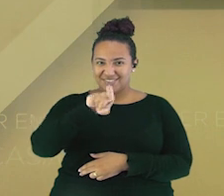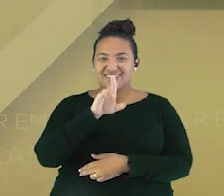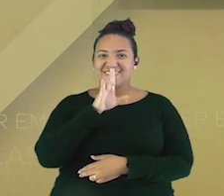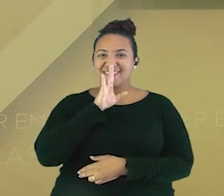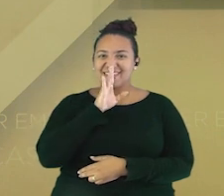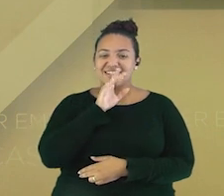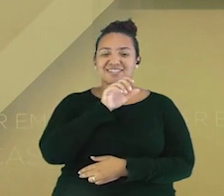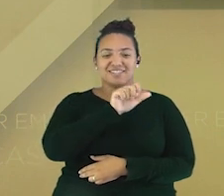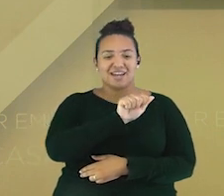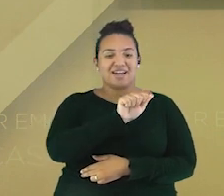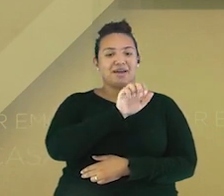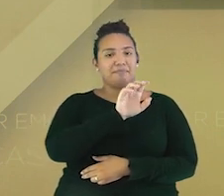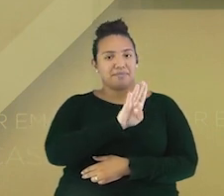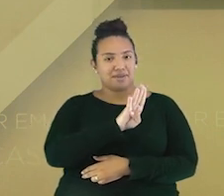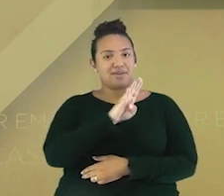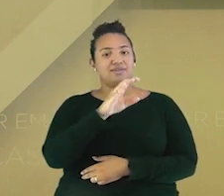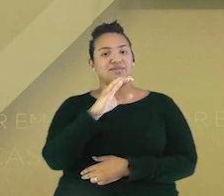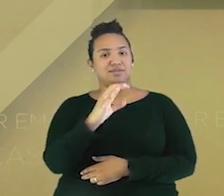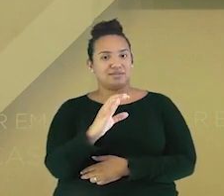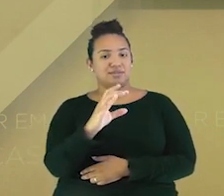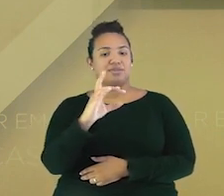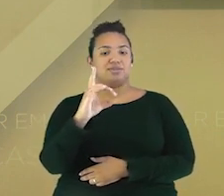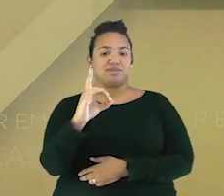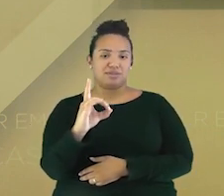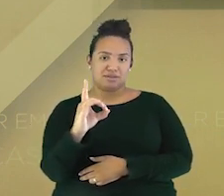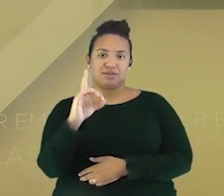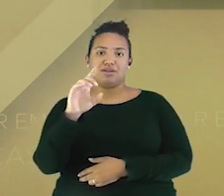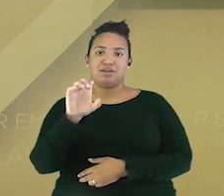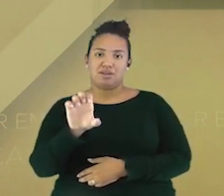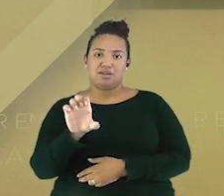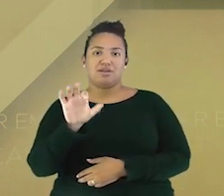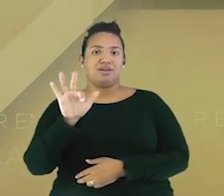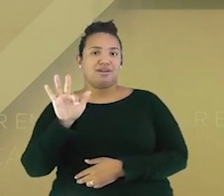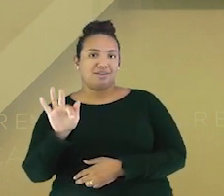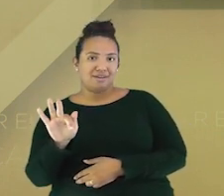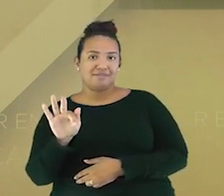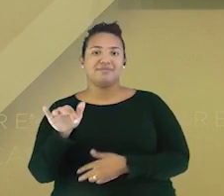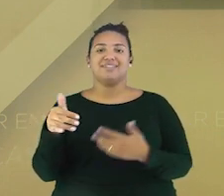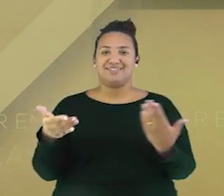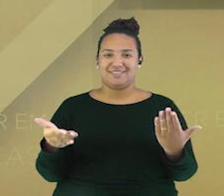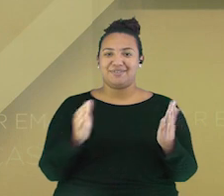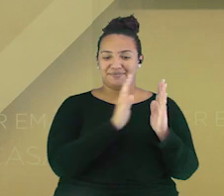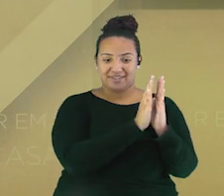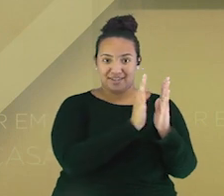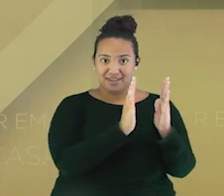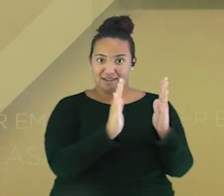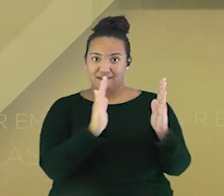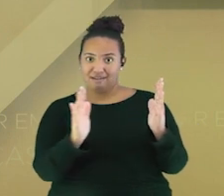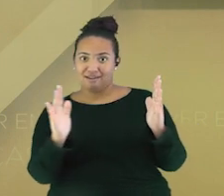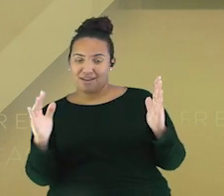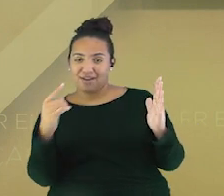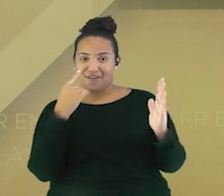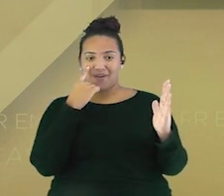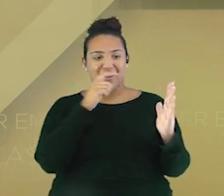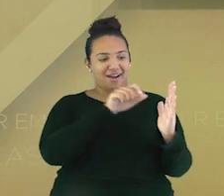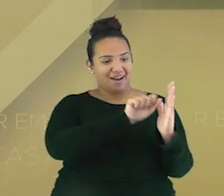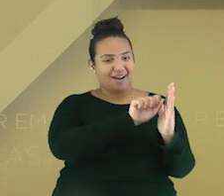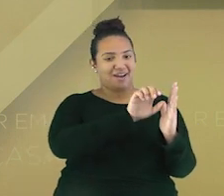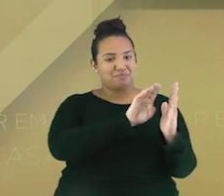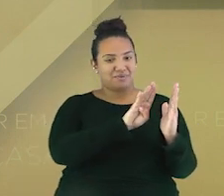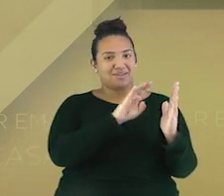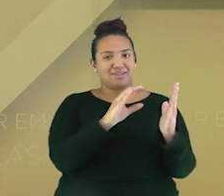A, B, C, D, E. Então, o alfabeto está organizado em uma